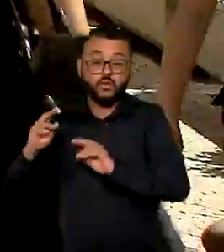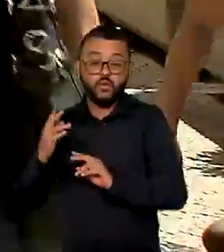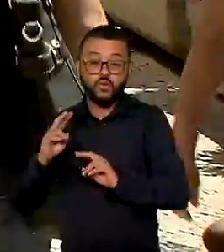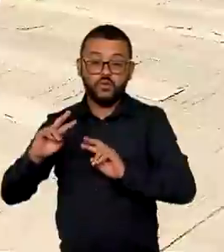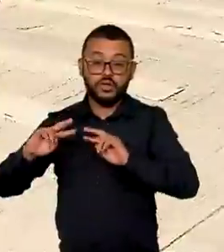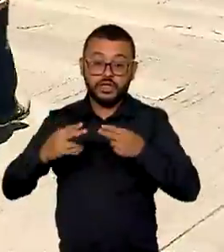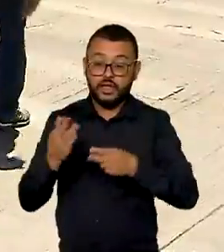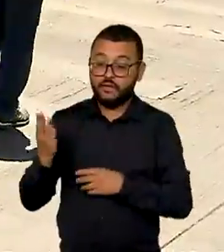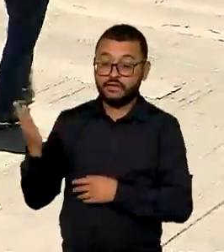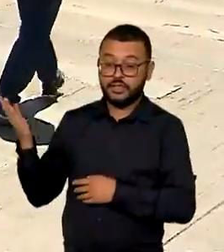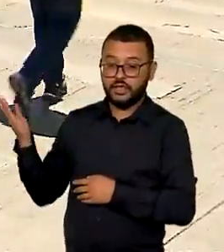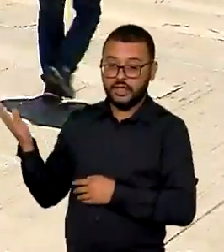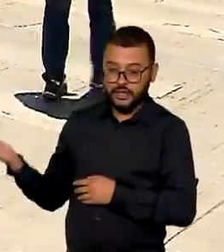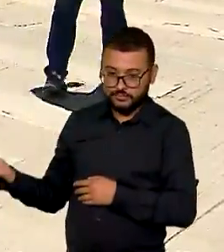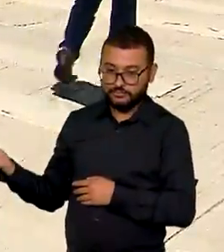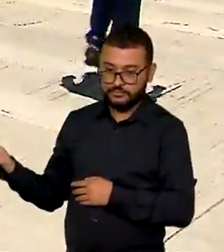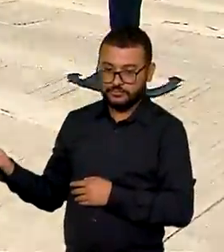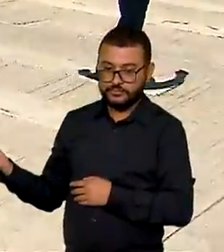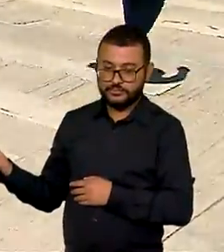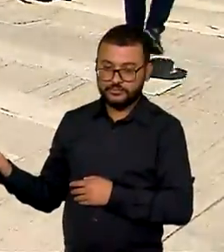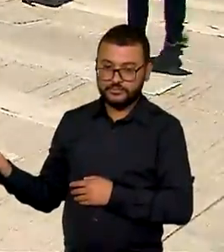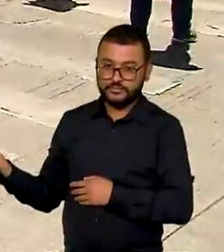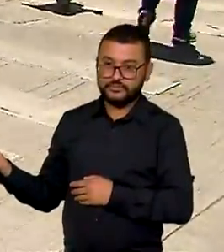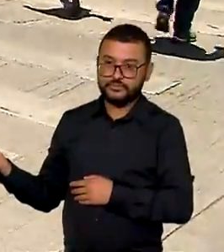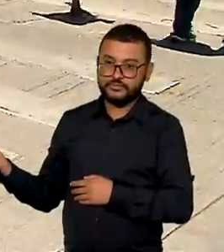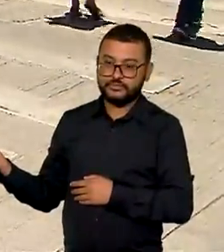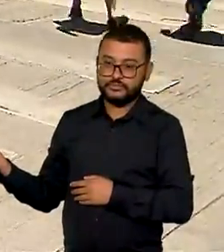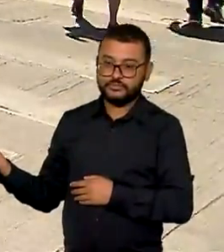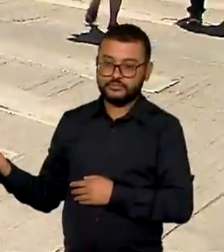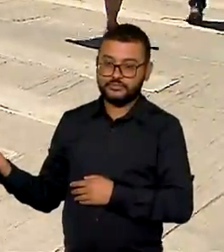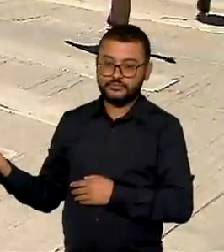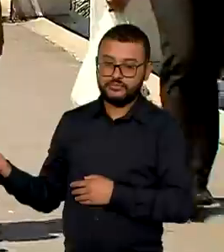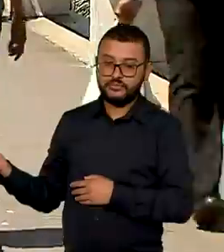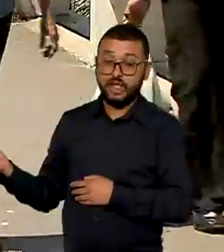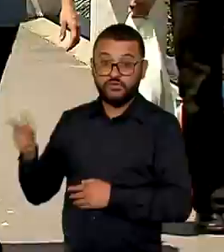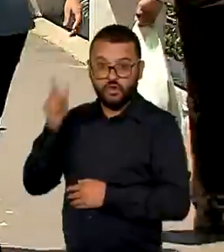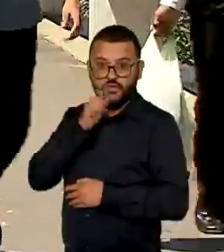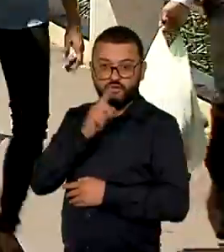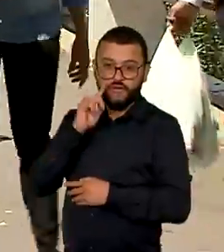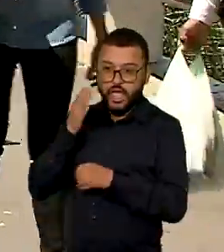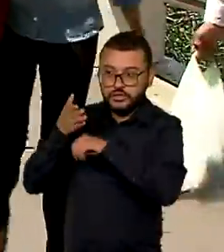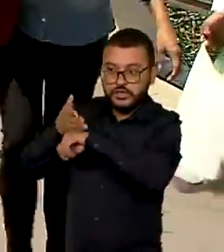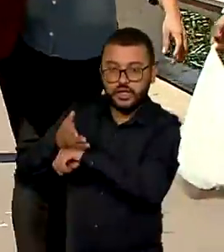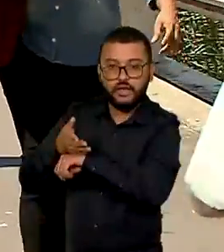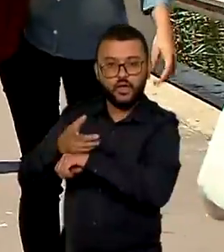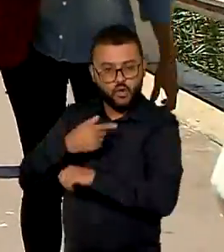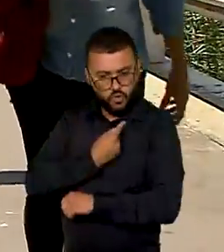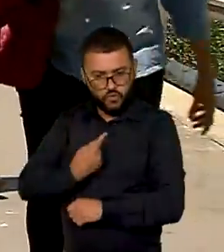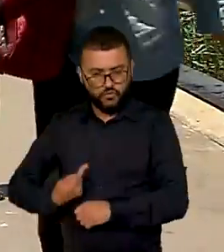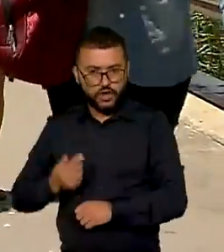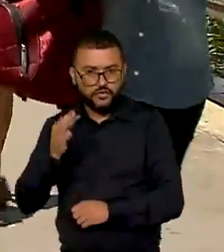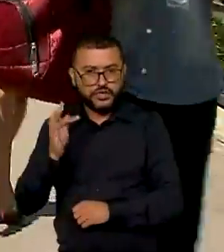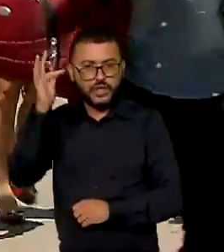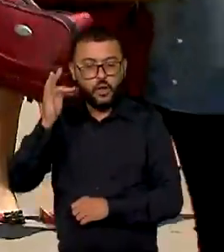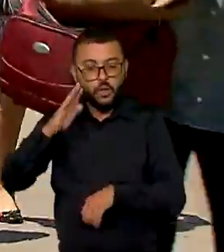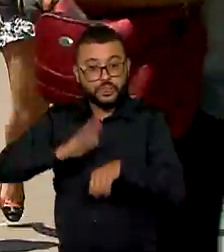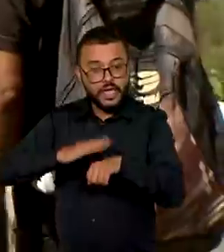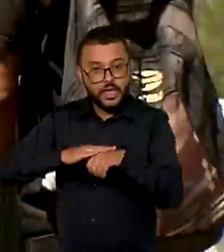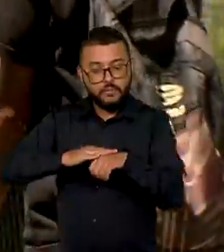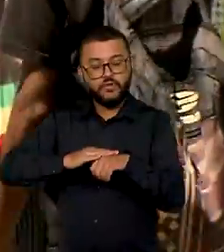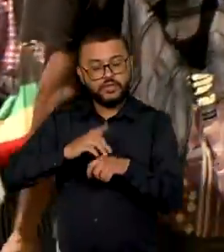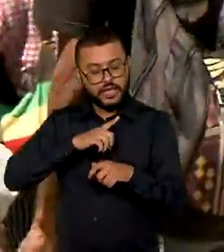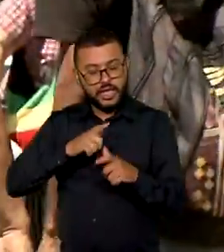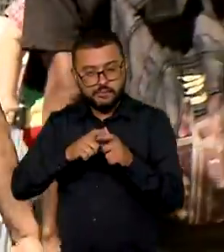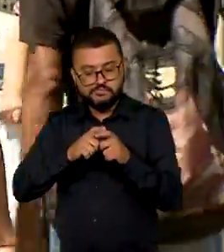internet, desenrola.gov.br. E o governo federal vai estender o programa,